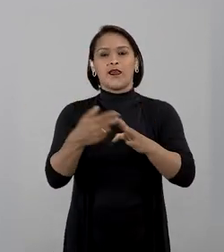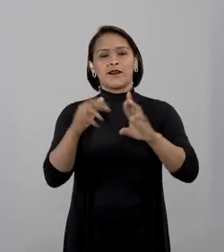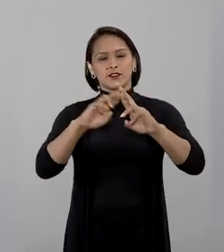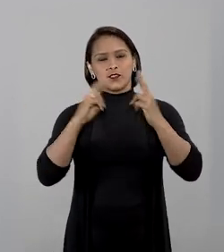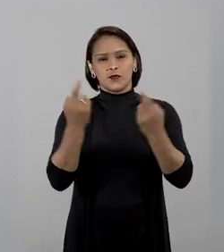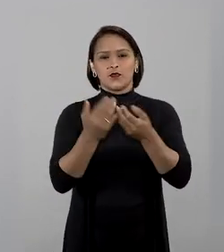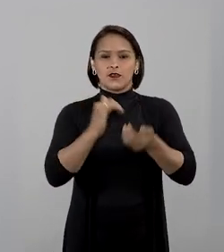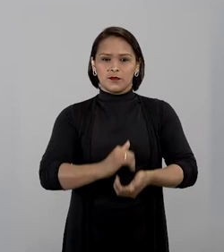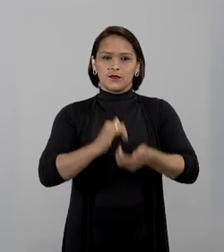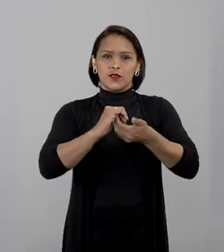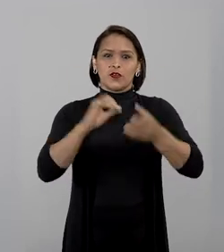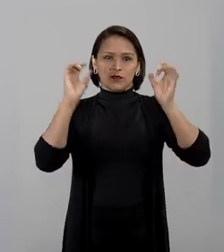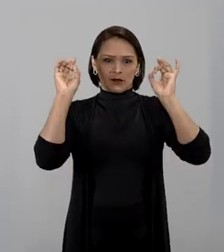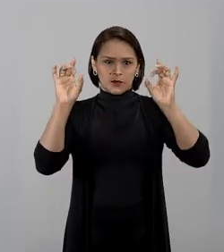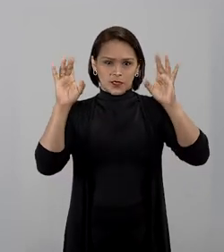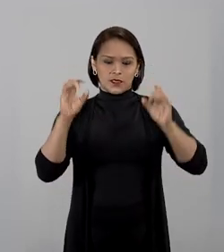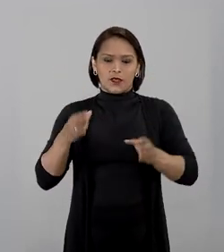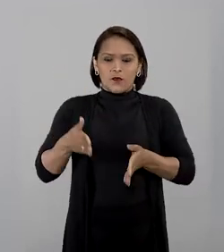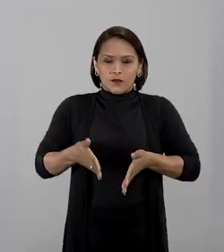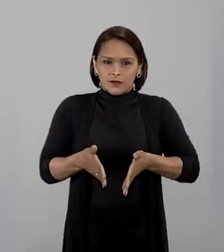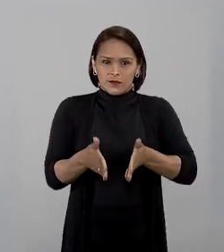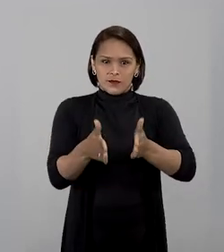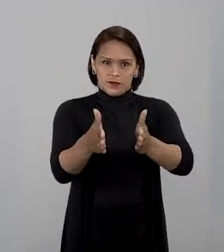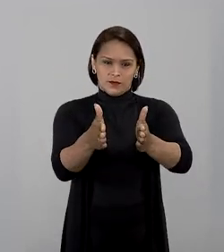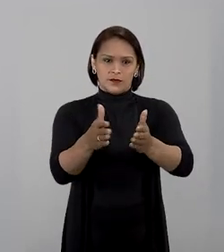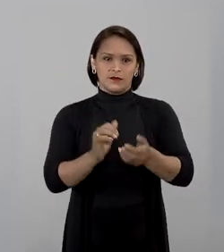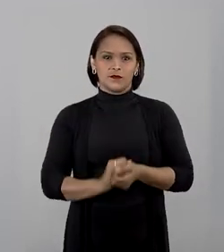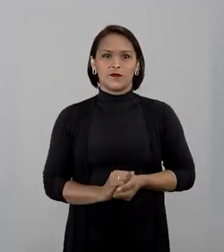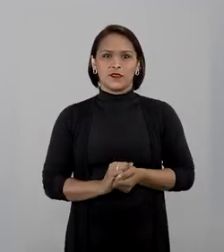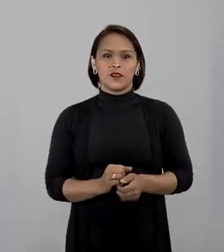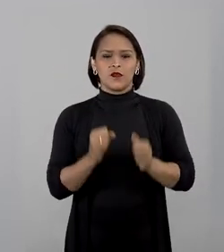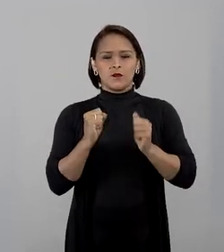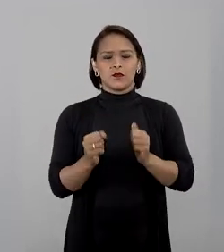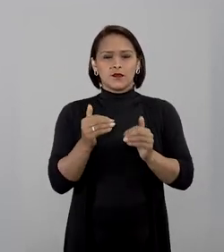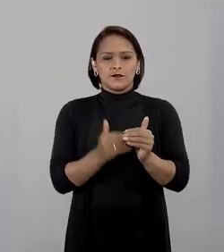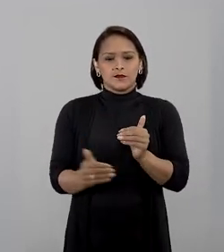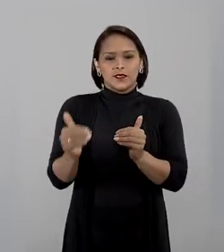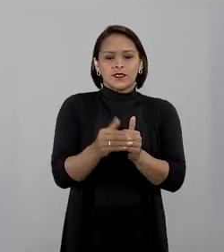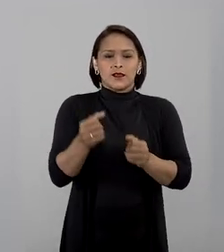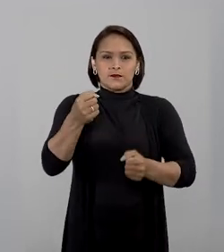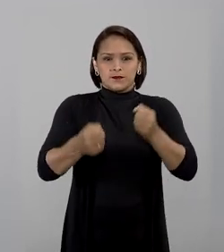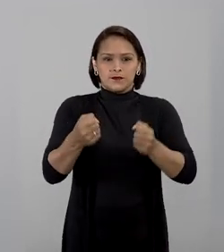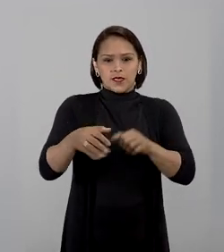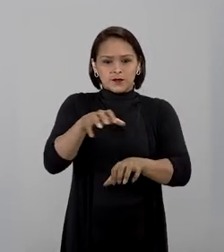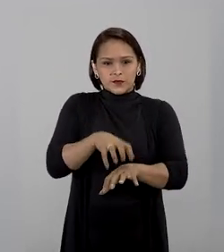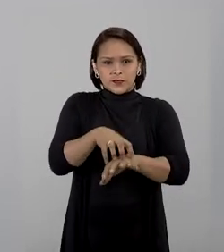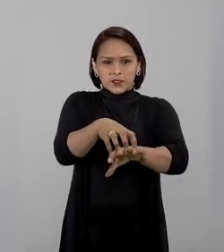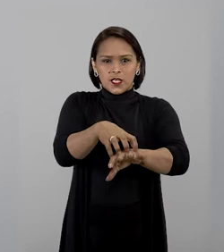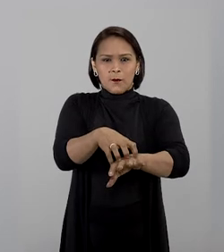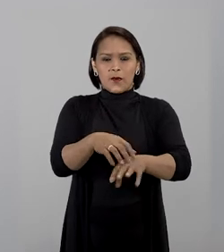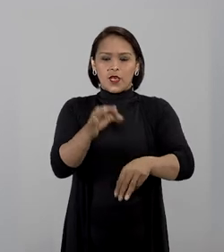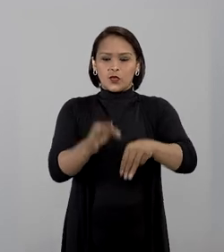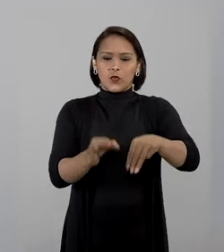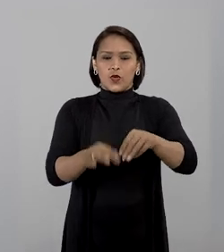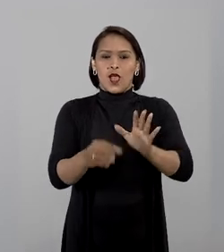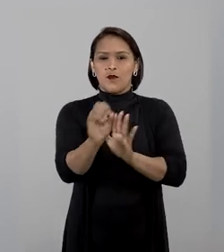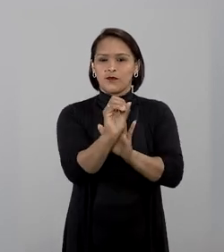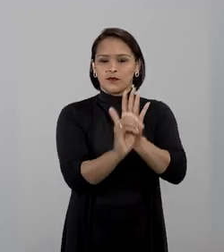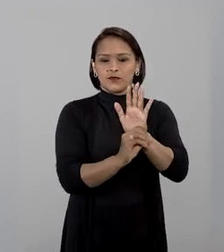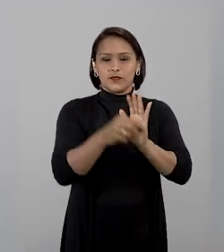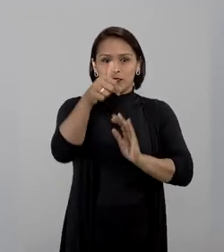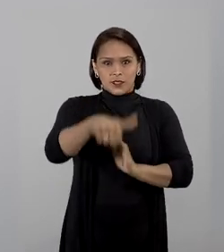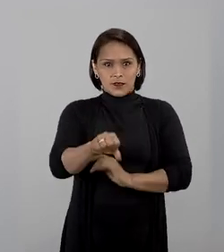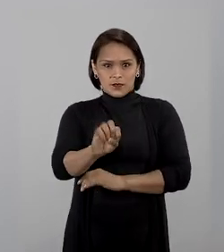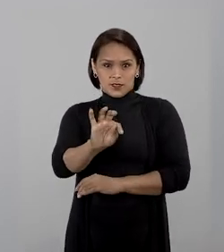sessões, turmas e corte especial, siga em frente. Você vai passar pelo estacionamento dos carros oficiais do tribunal